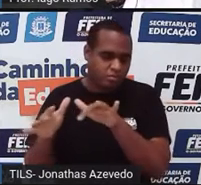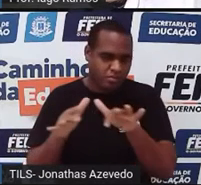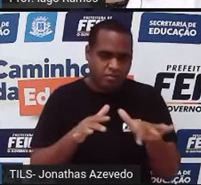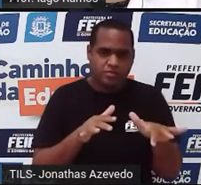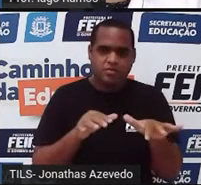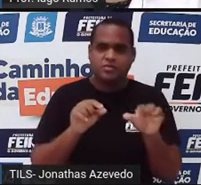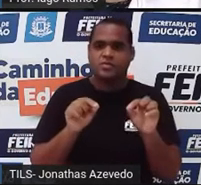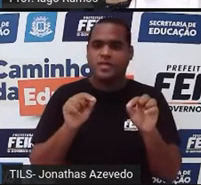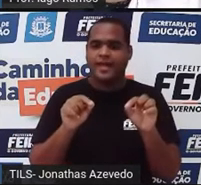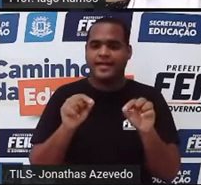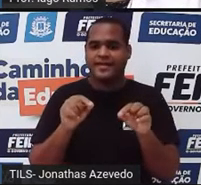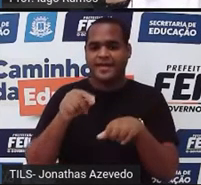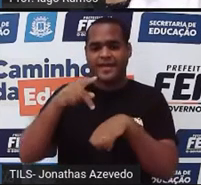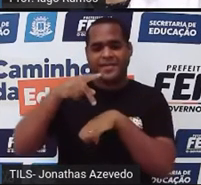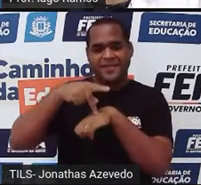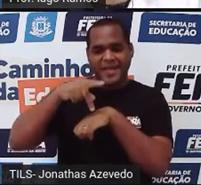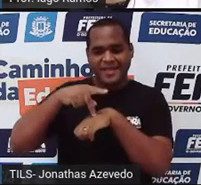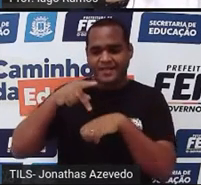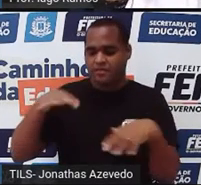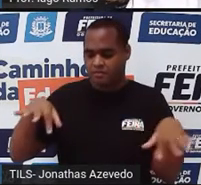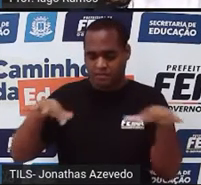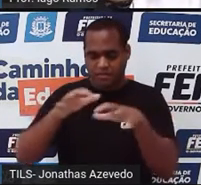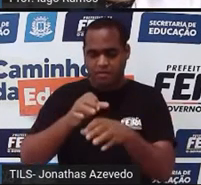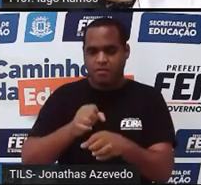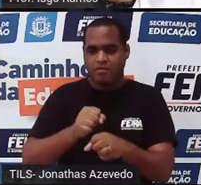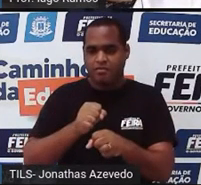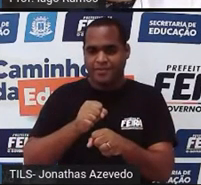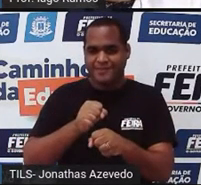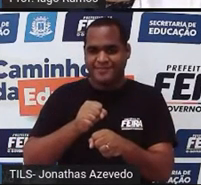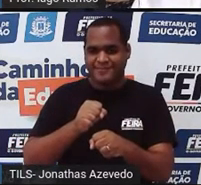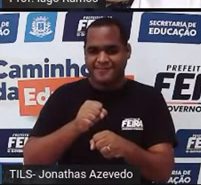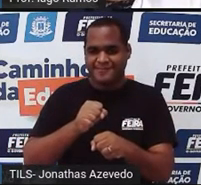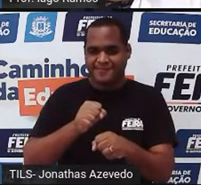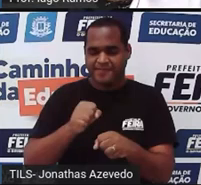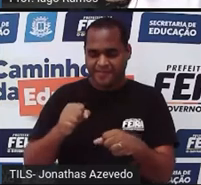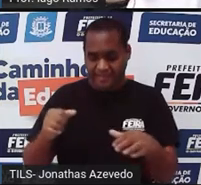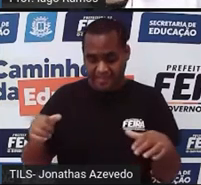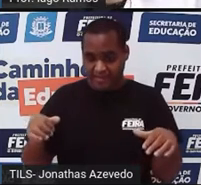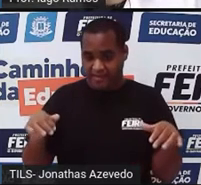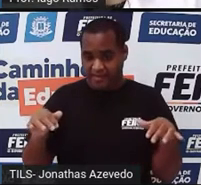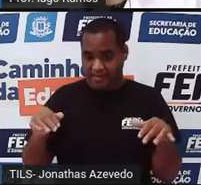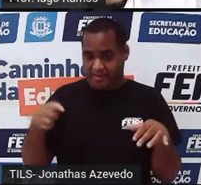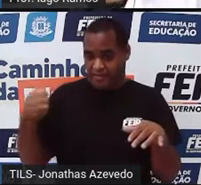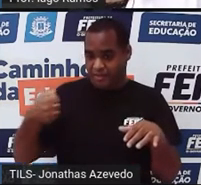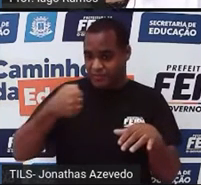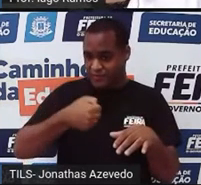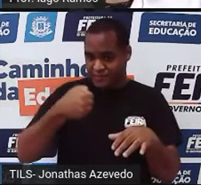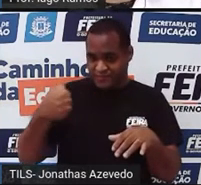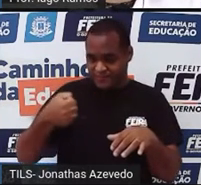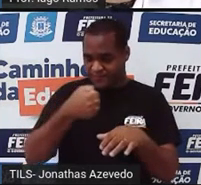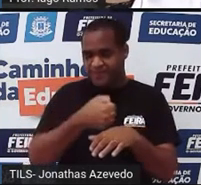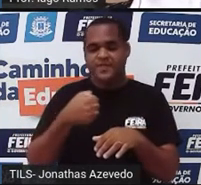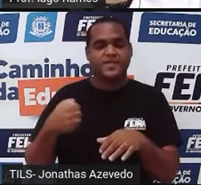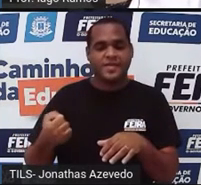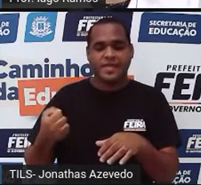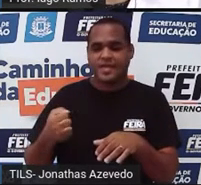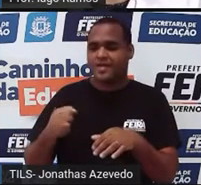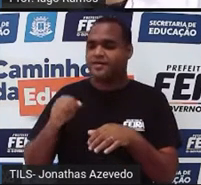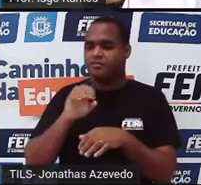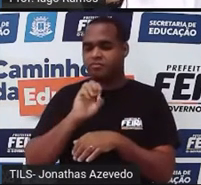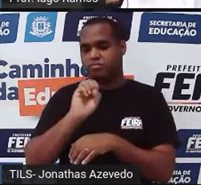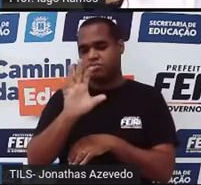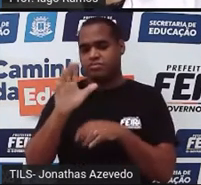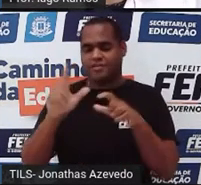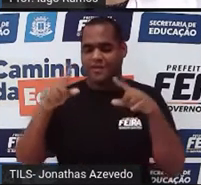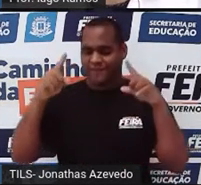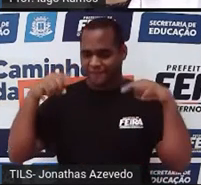saco de pedrinhas. Olha só que coisa bacana. Você é o pastor, vá se imaginando isso, tá bom? Você está saindo para levar suas ovelhinhas